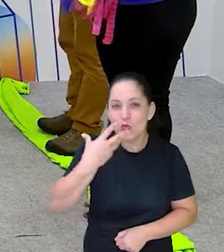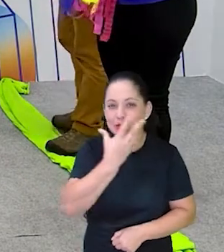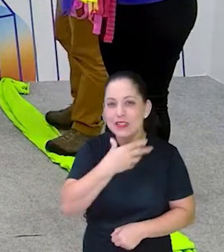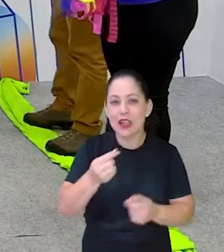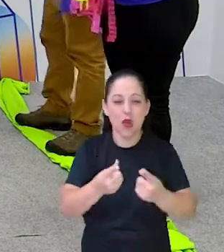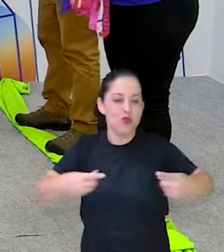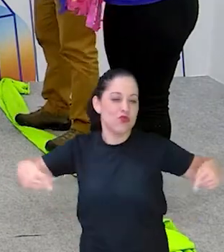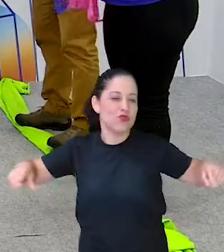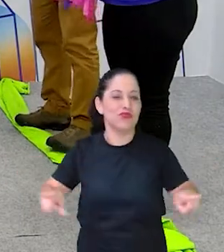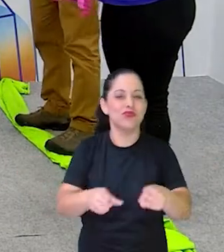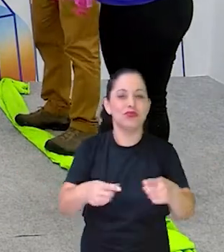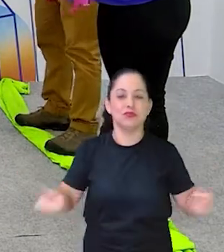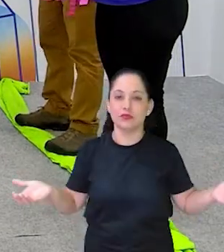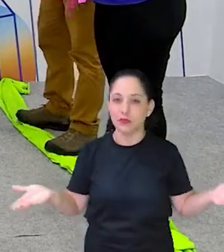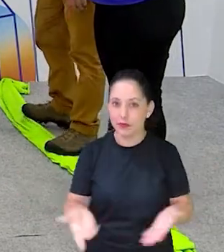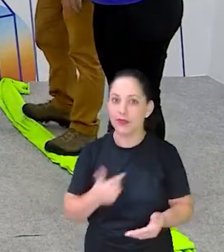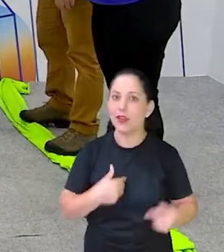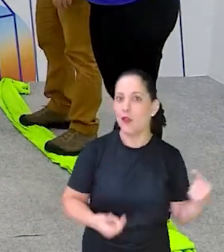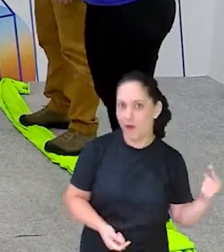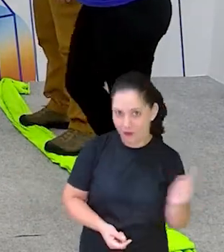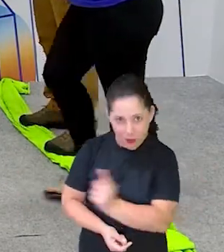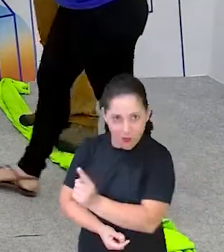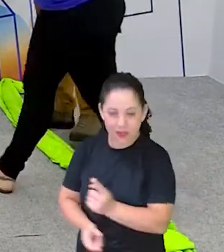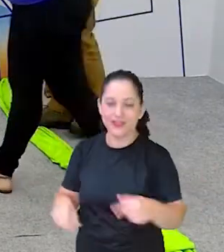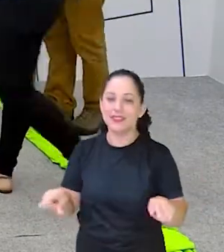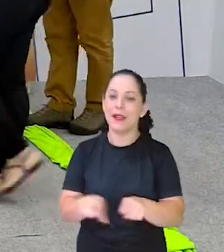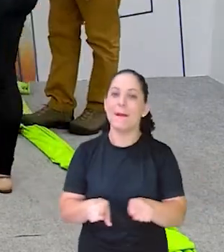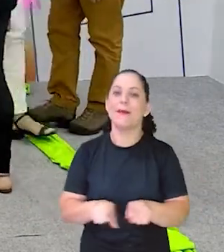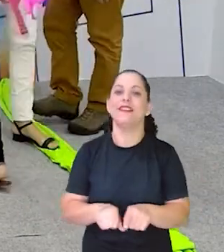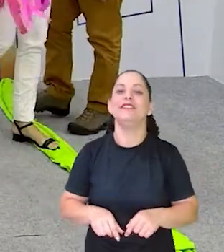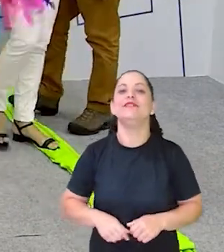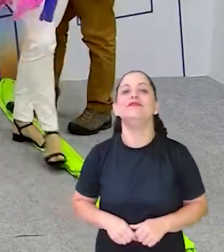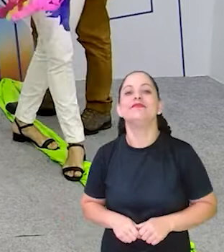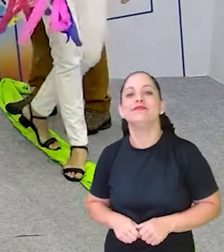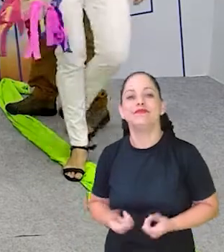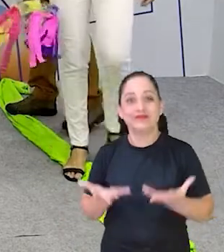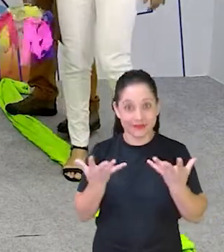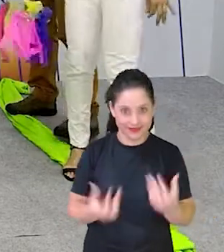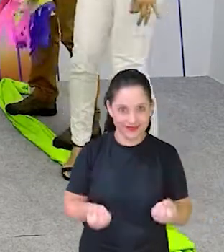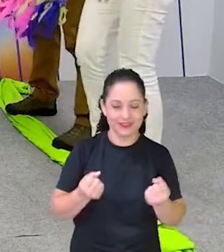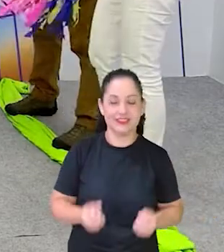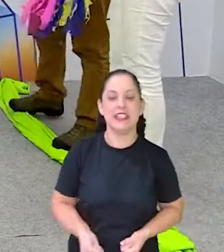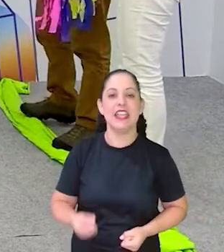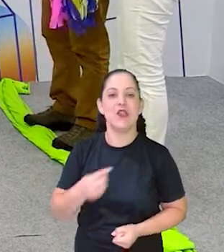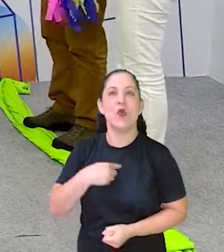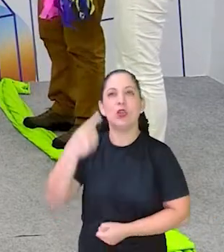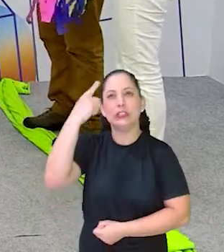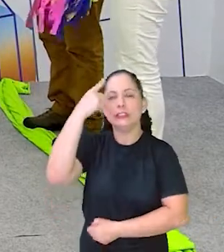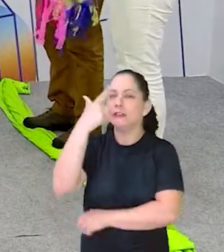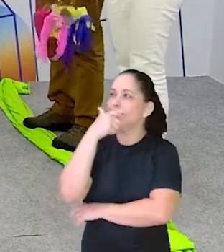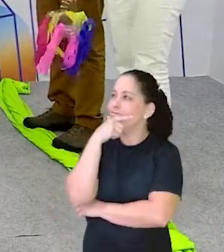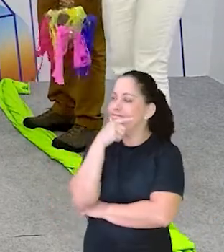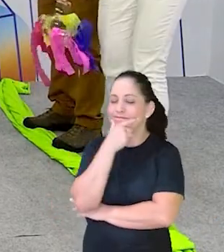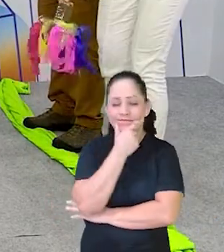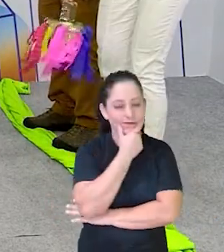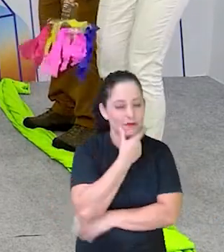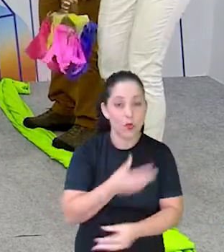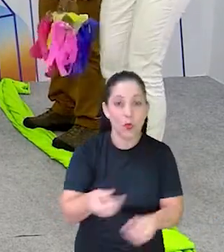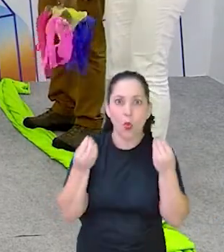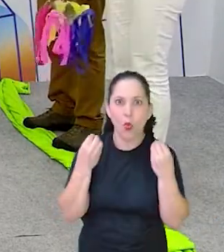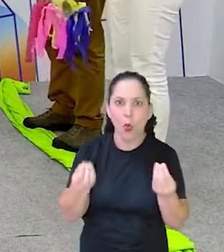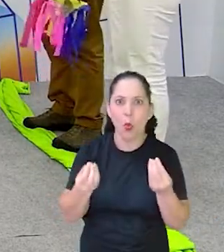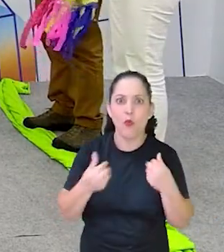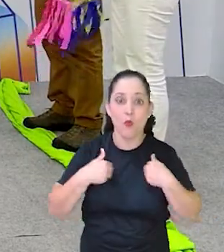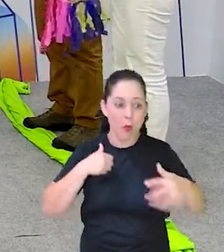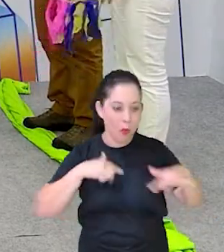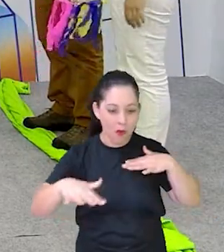Completinha. Agora eu quero também. Vocês contam para mim? Bora lá? Eu nem sei quando. Deixa eu pensar, porque eu nem pensei